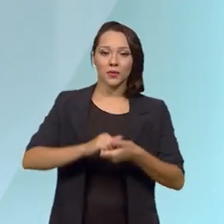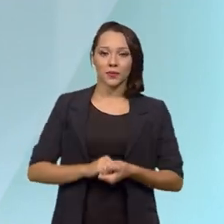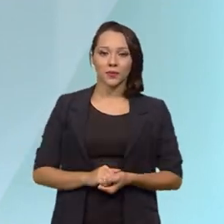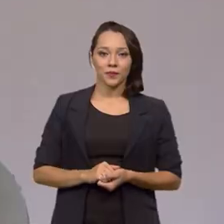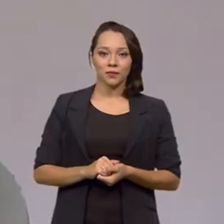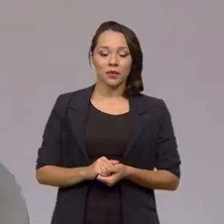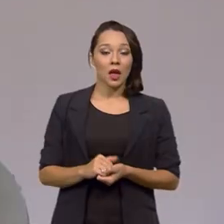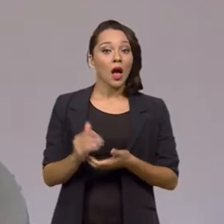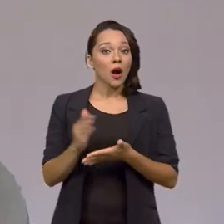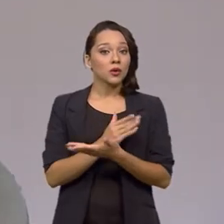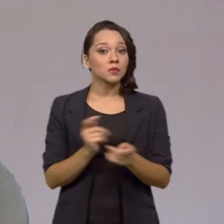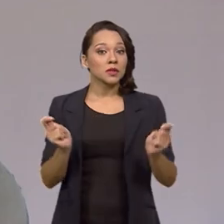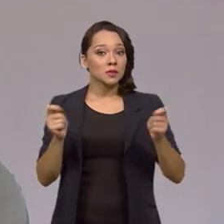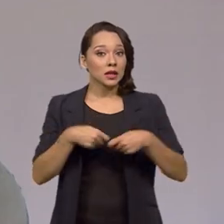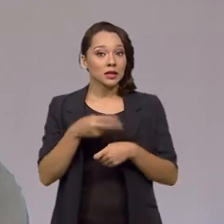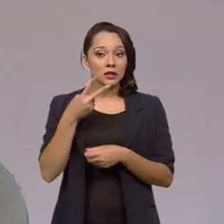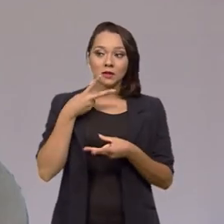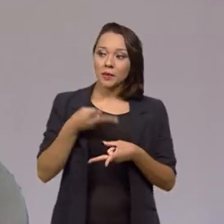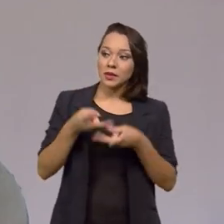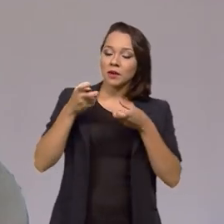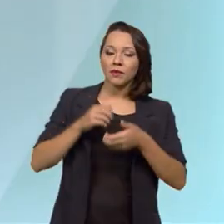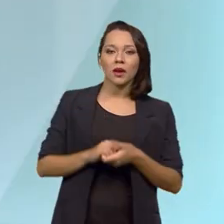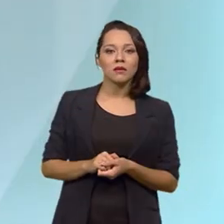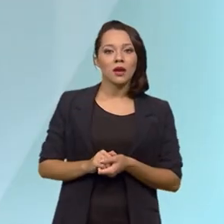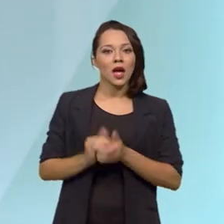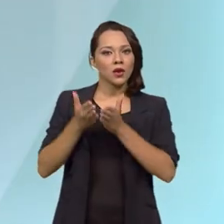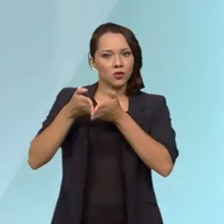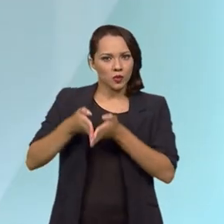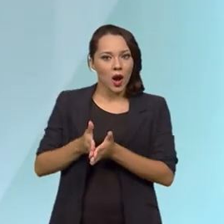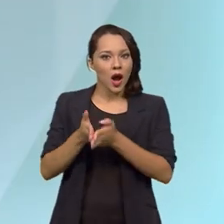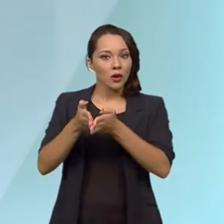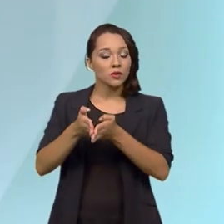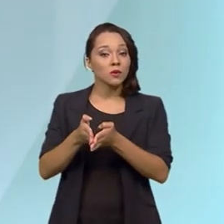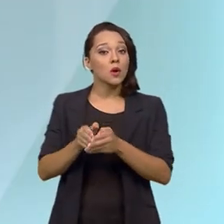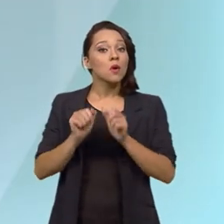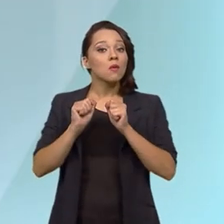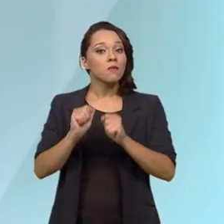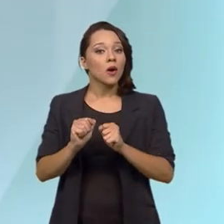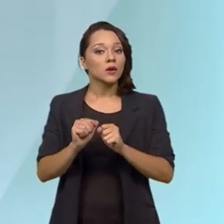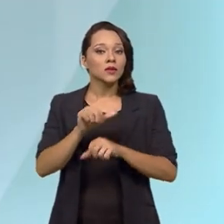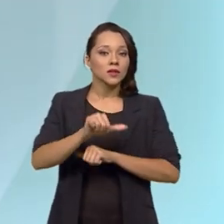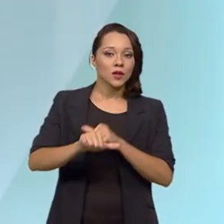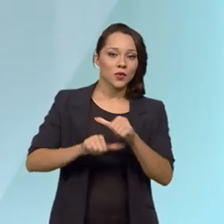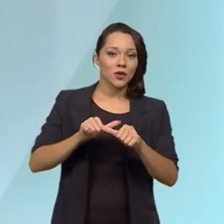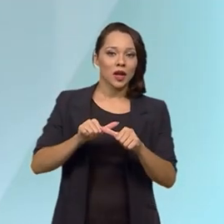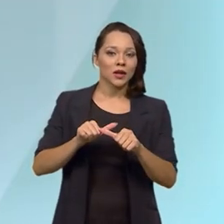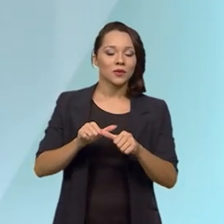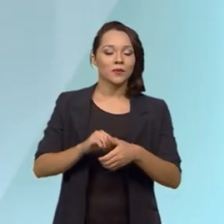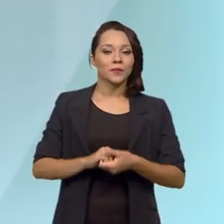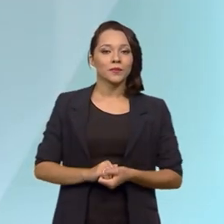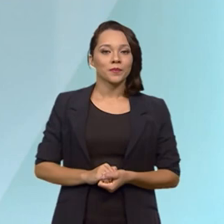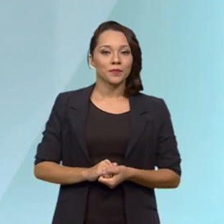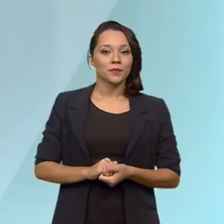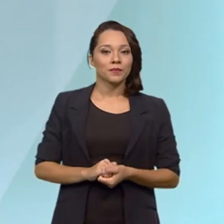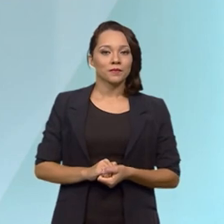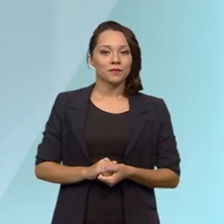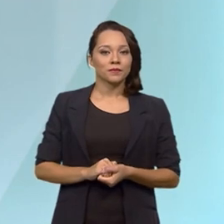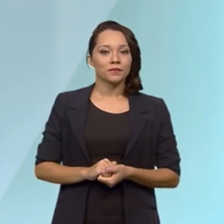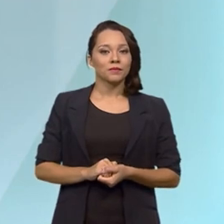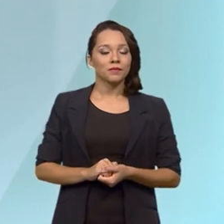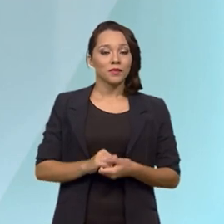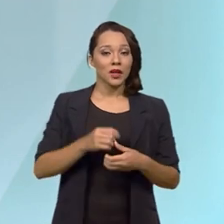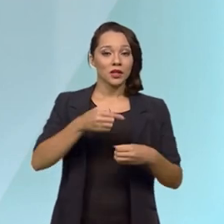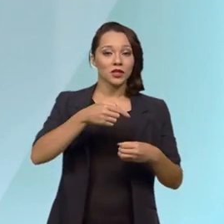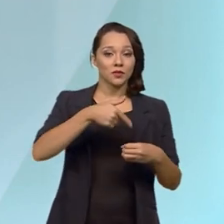Algumas possibilidades que nós estamos enxergando é que as embarcações podem ser transformadas, podem ser alteradas de